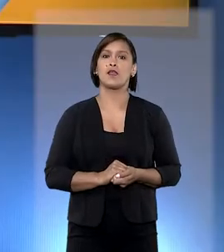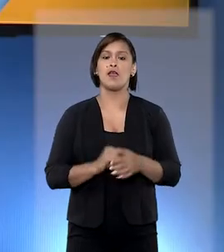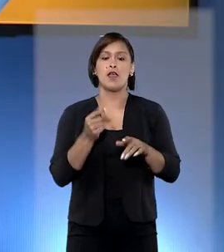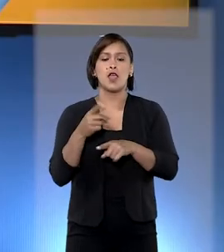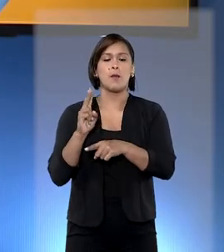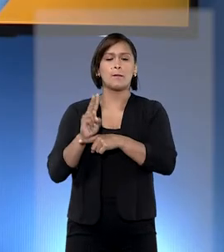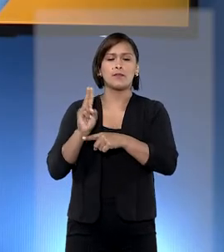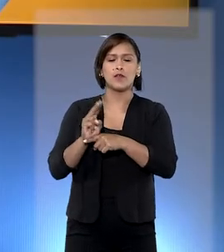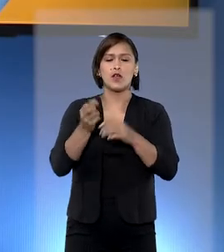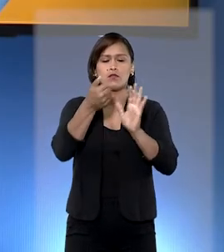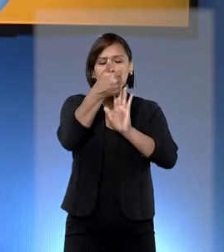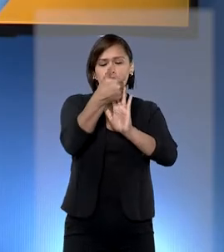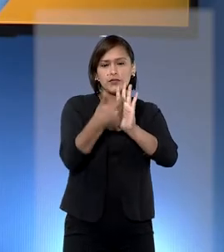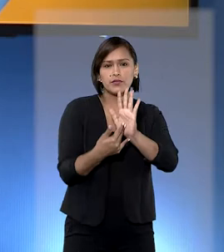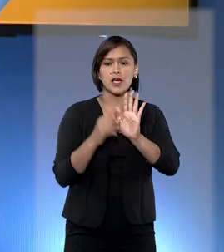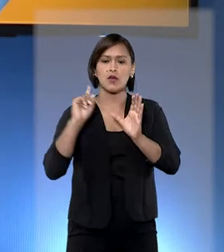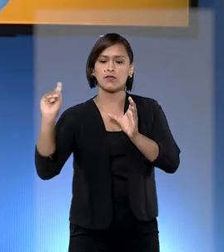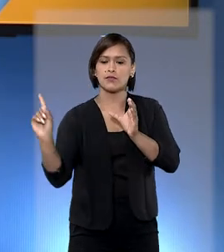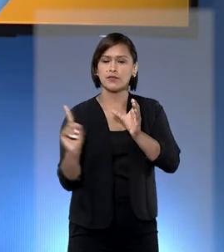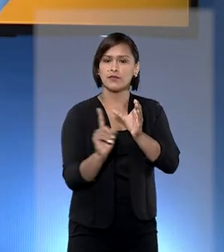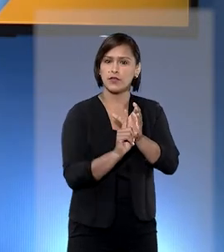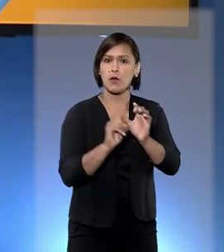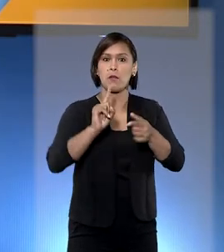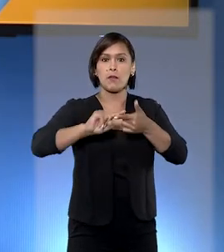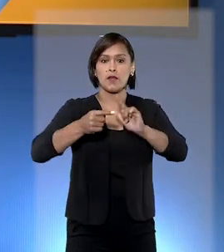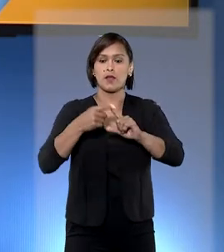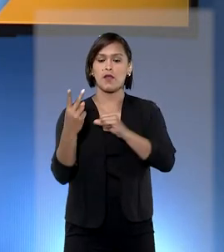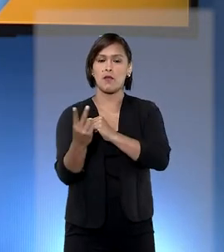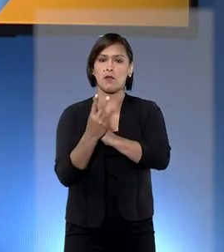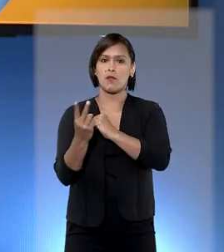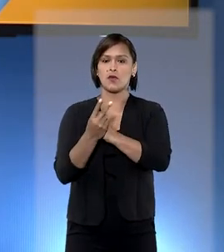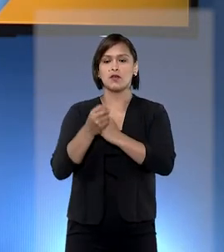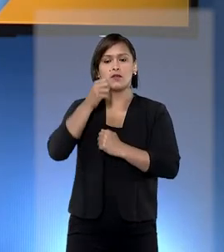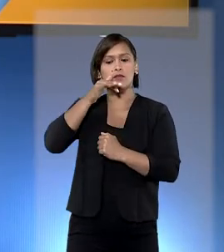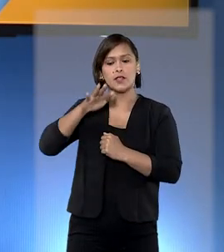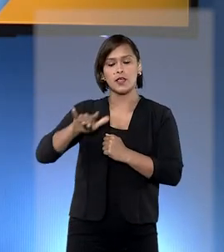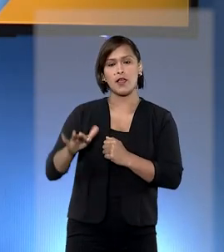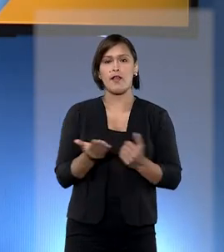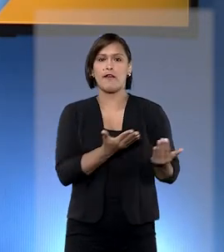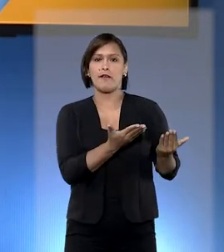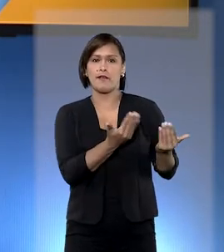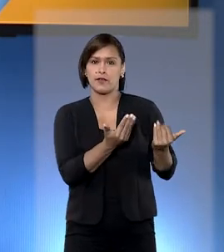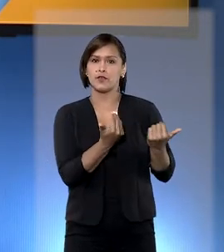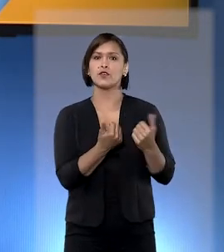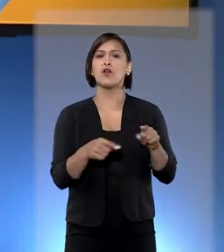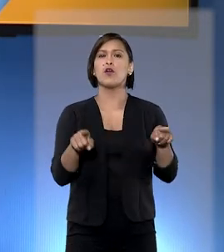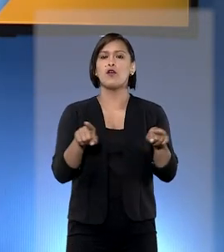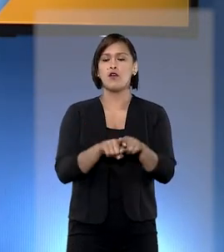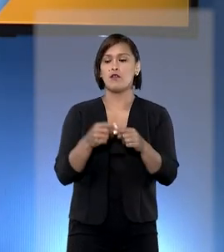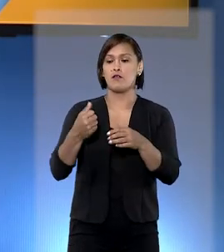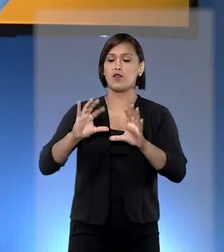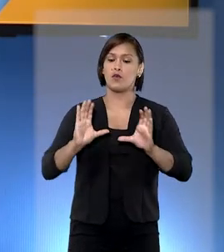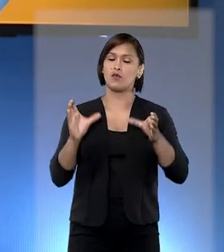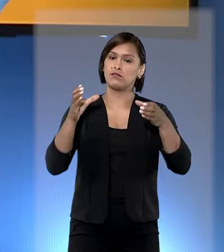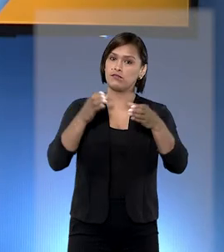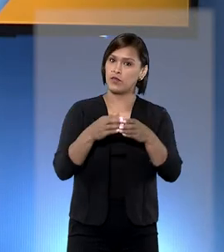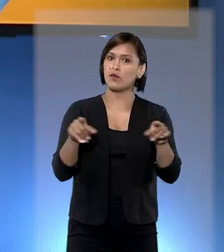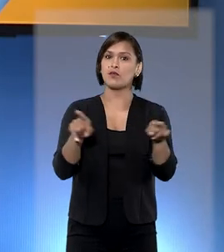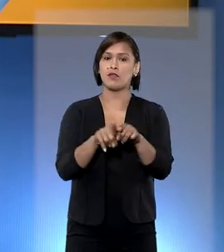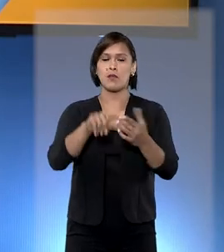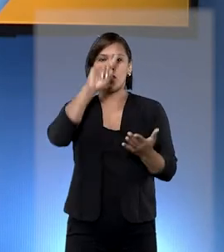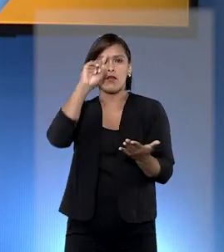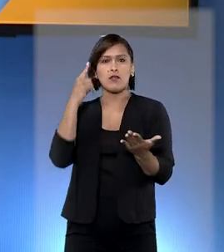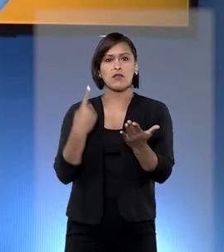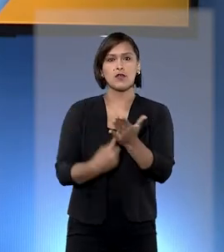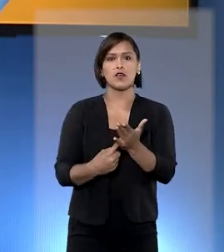Privilegiando os princípios de isonomia material e proteção integral às crianças e aos adolescentes, o colegiado também